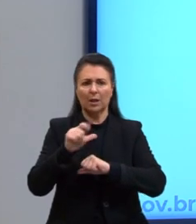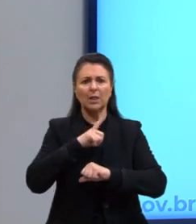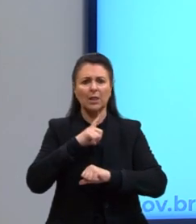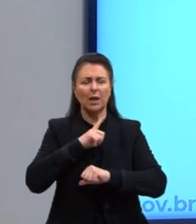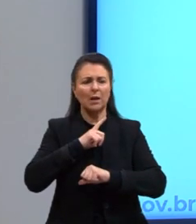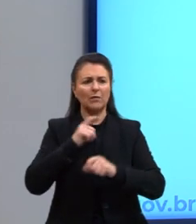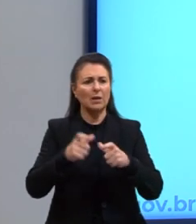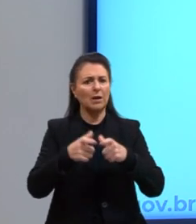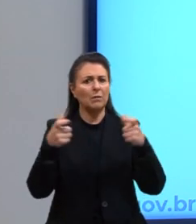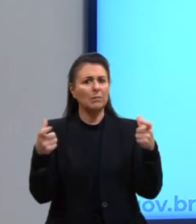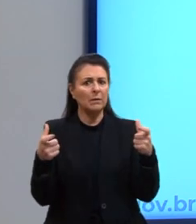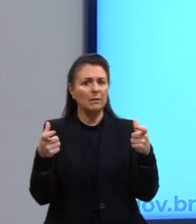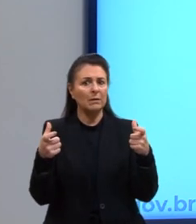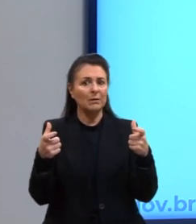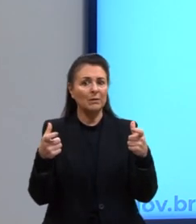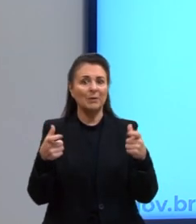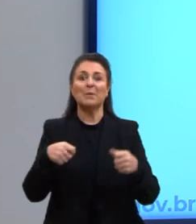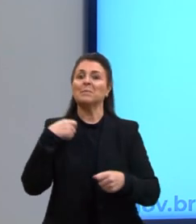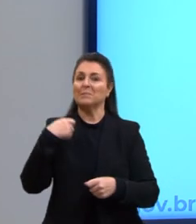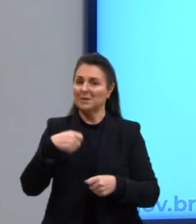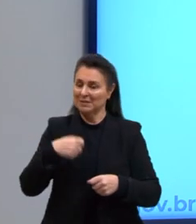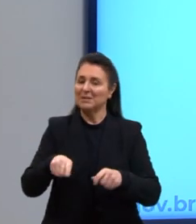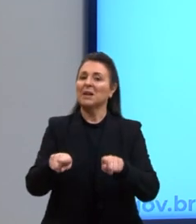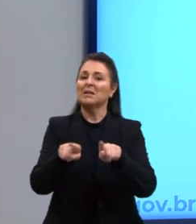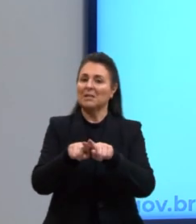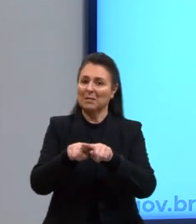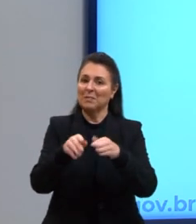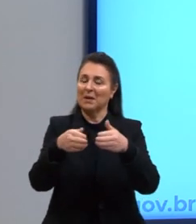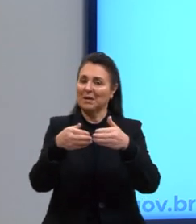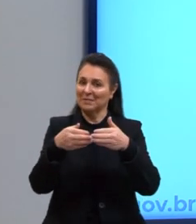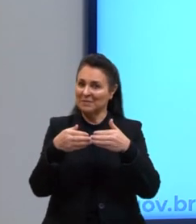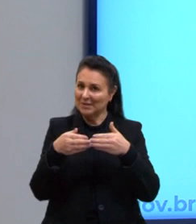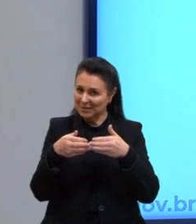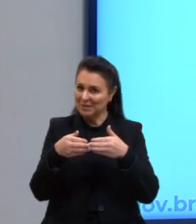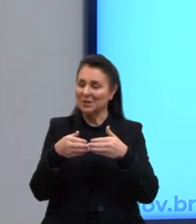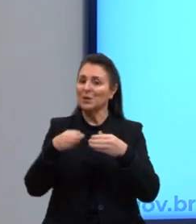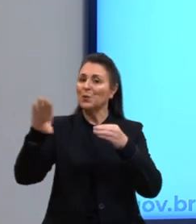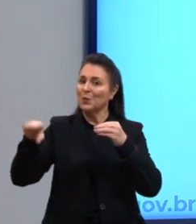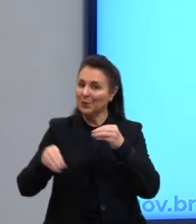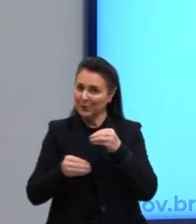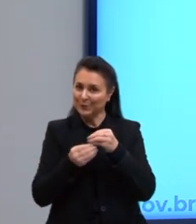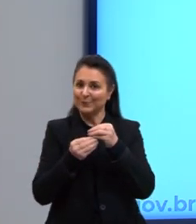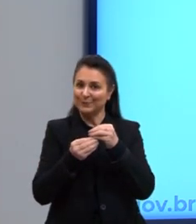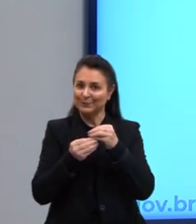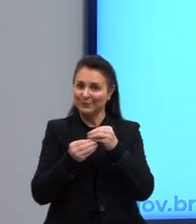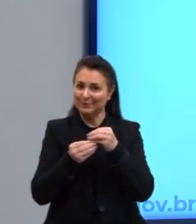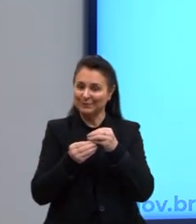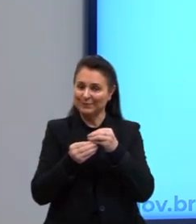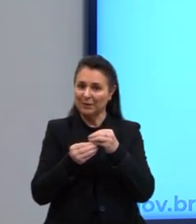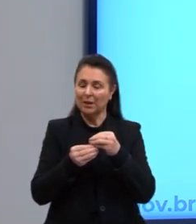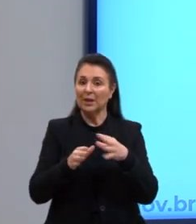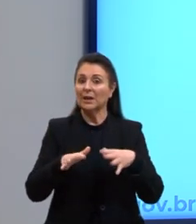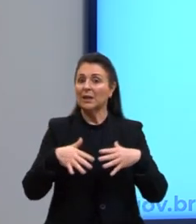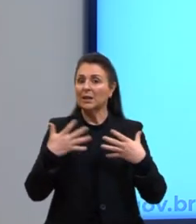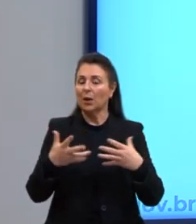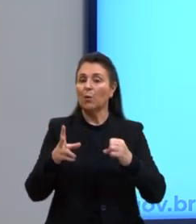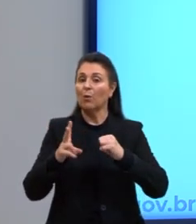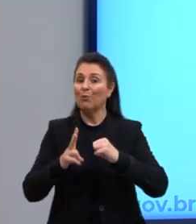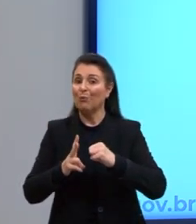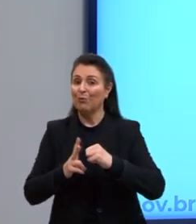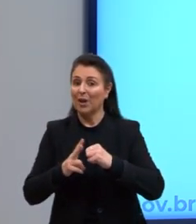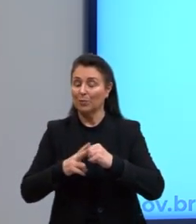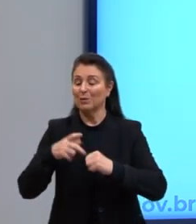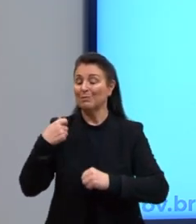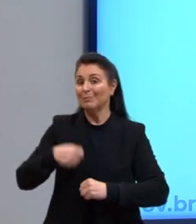também vai pedir ali um complemento. Então, ali, no caso de verbos que